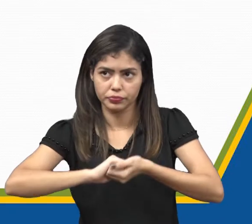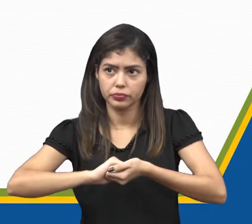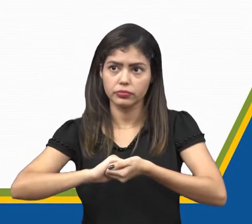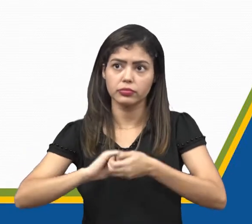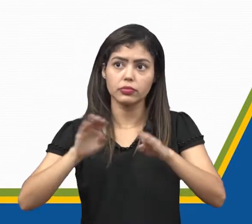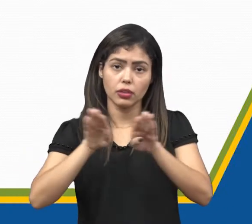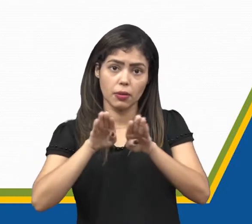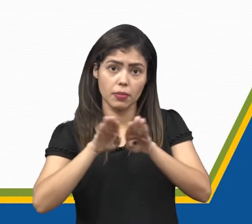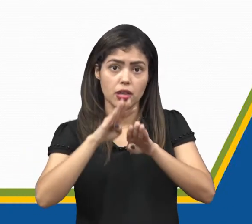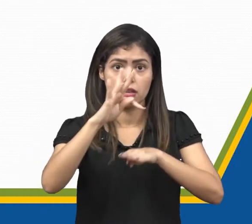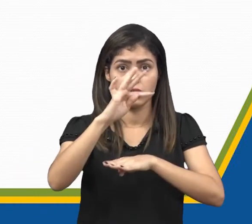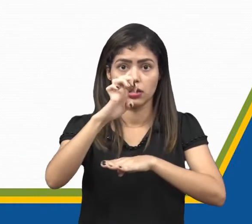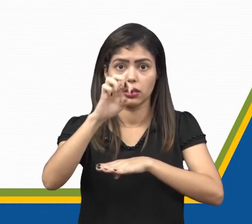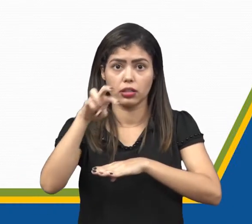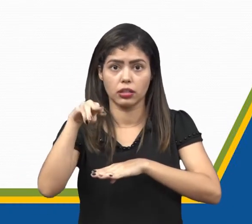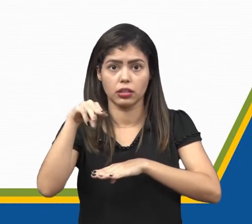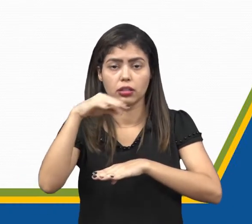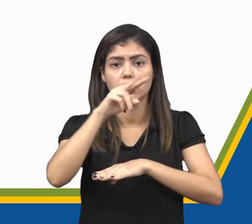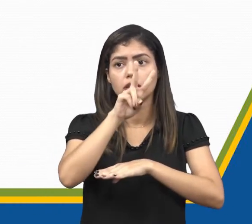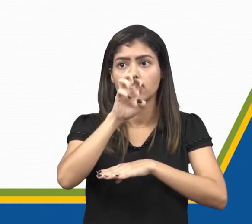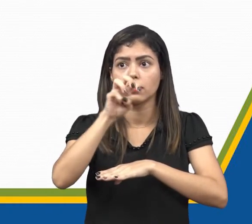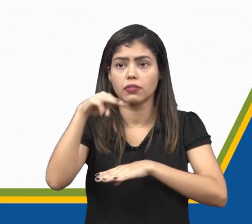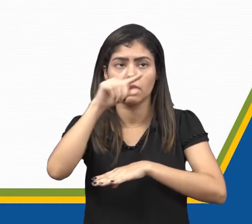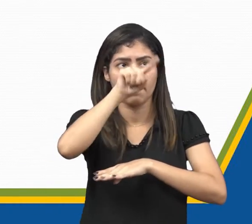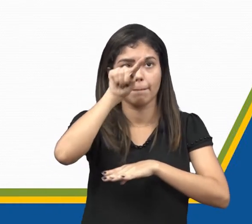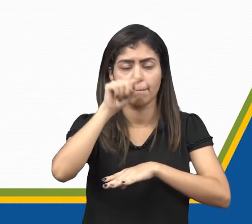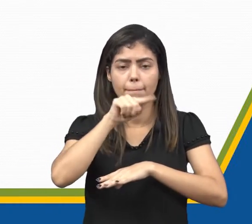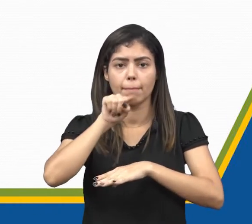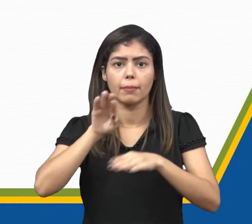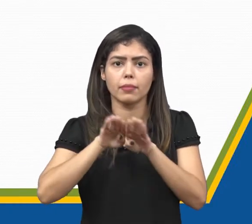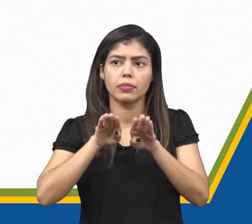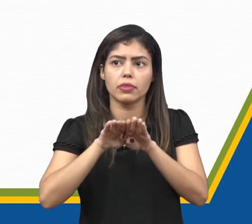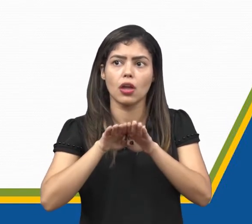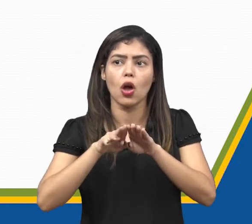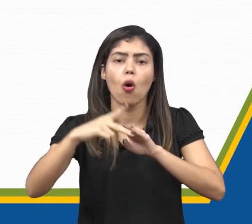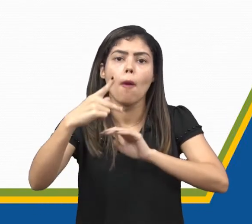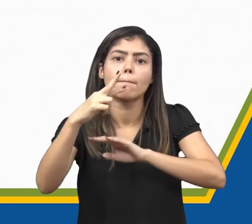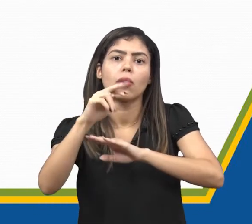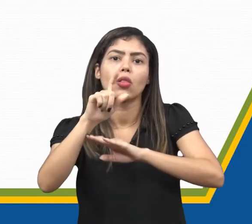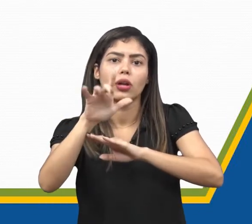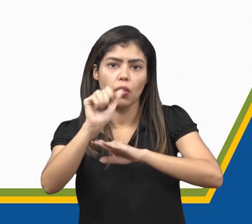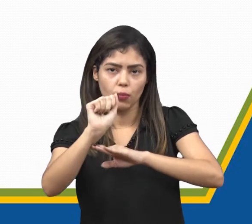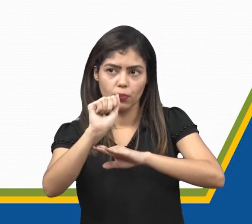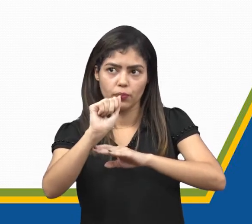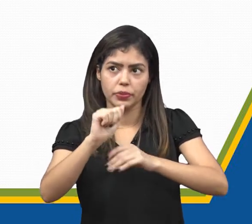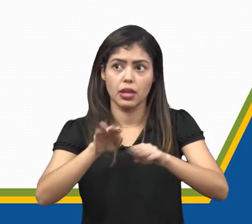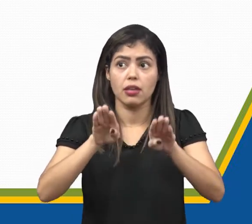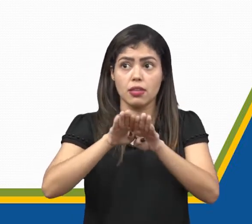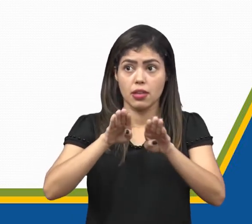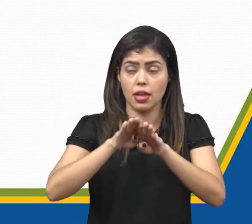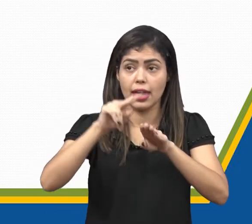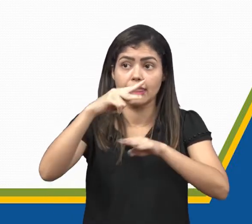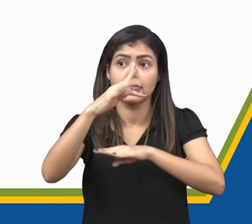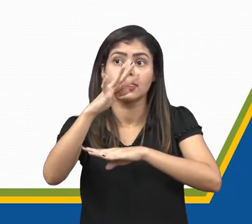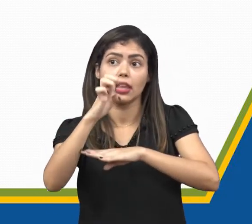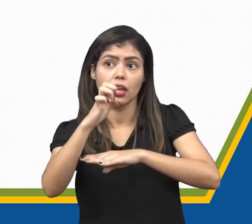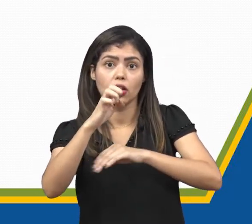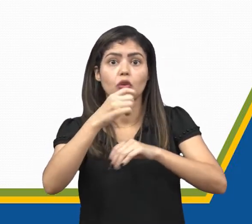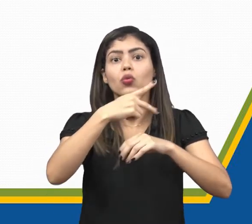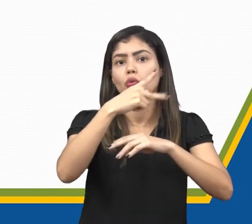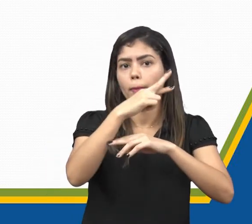palavras como tem e vem. O tem marca o plural. Eu digo eles têm com acento e ele tem no singular.